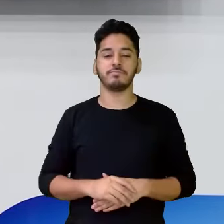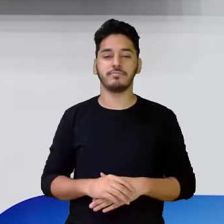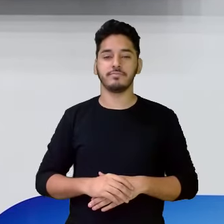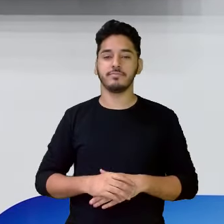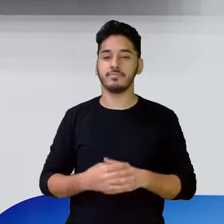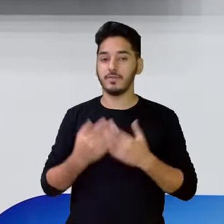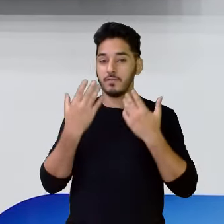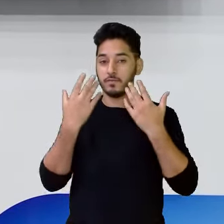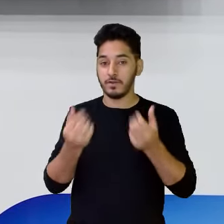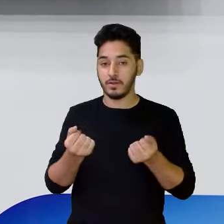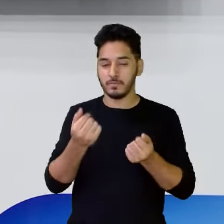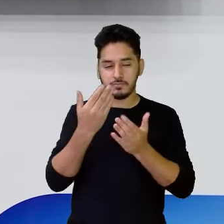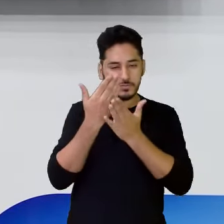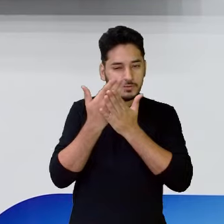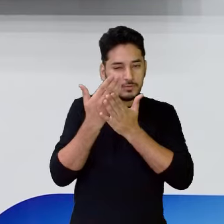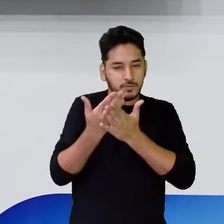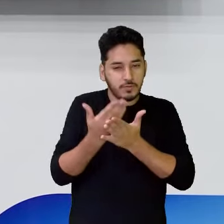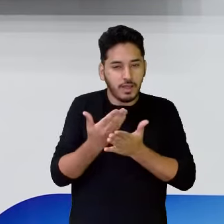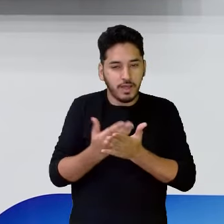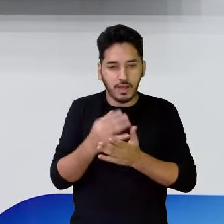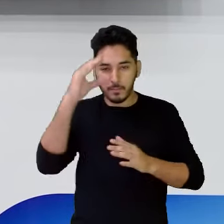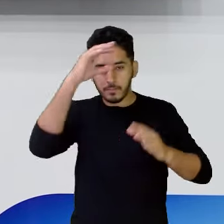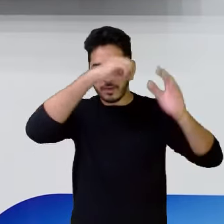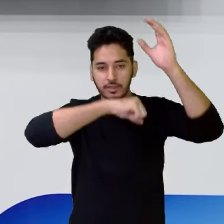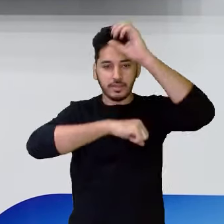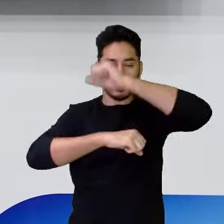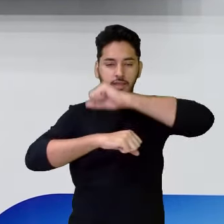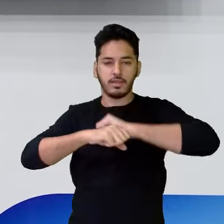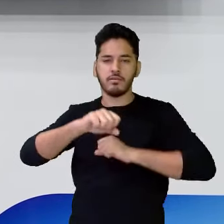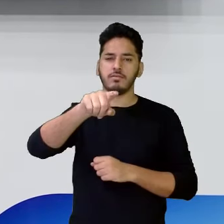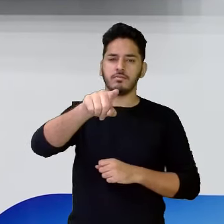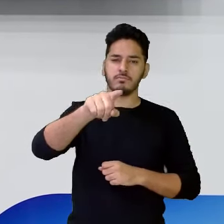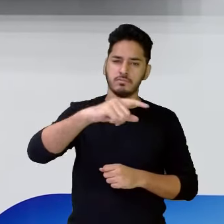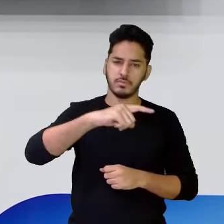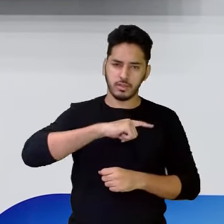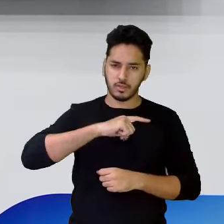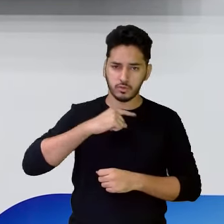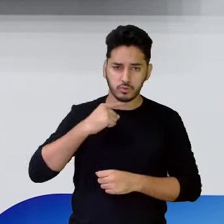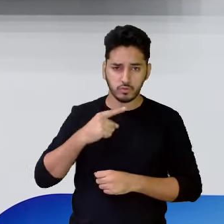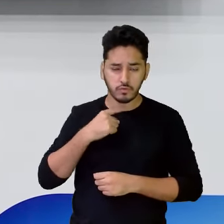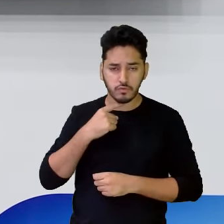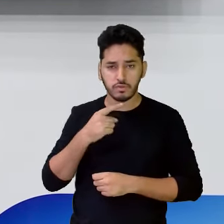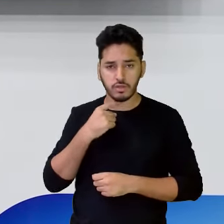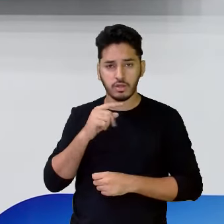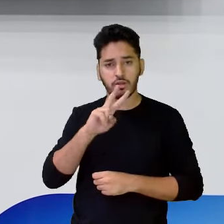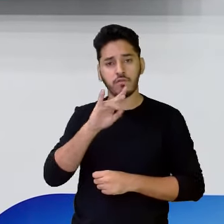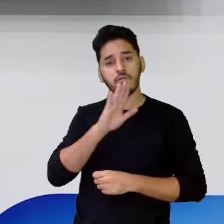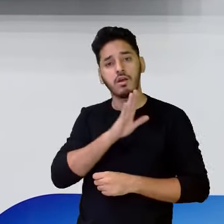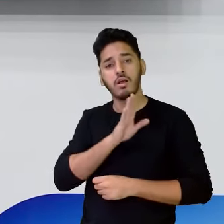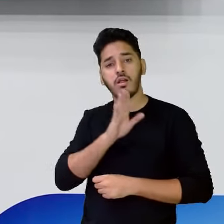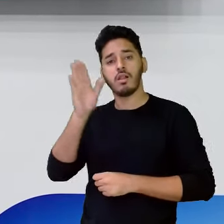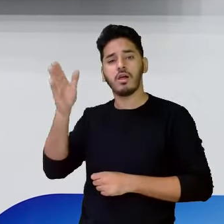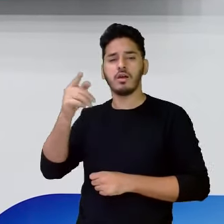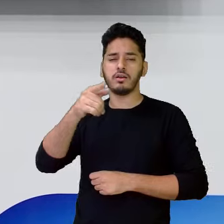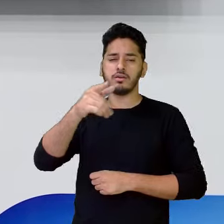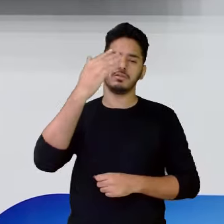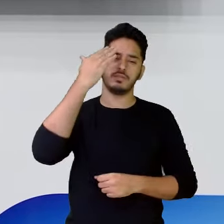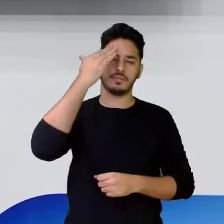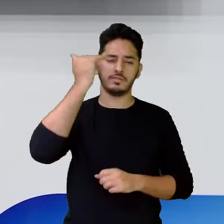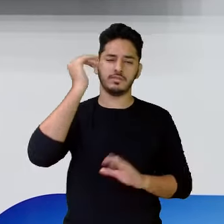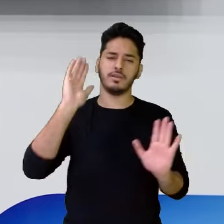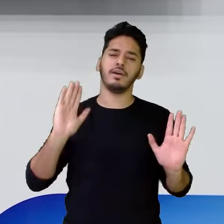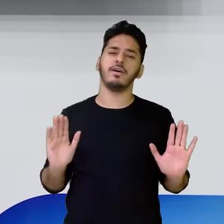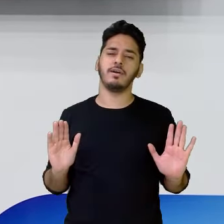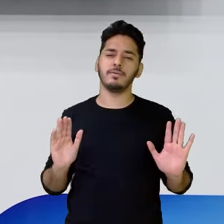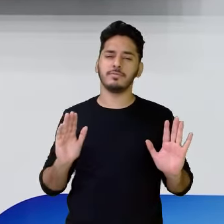aí, aprender mais um pouco e você, se tiver alguma dúvida, vai depois lá. Vocês já sabem aprender